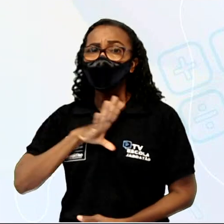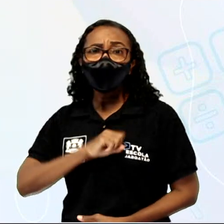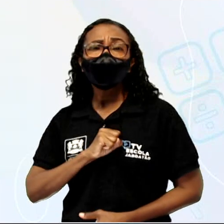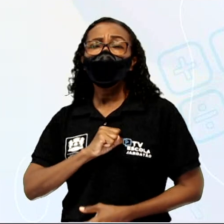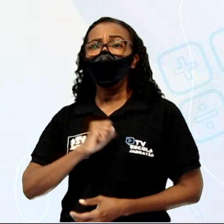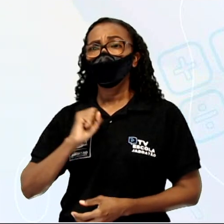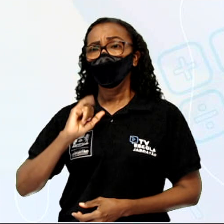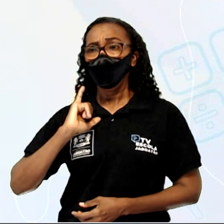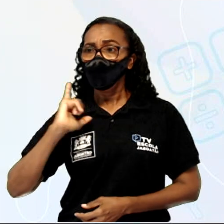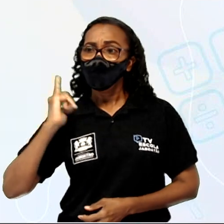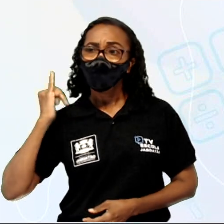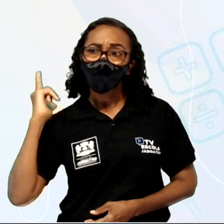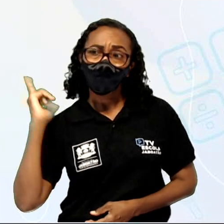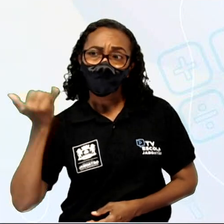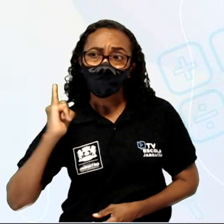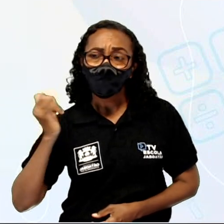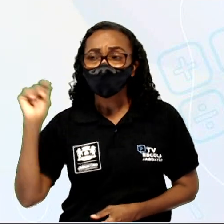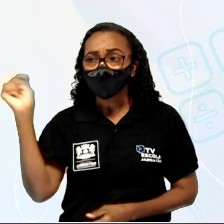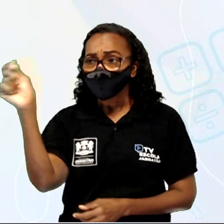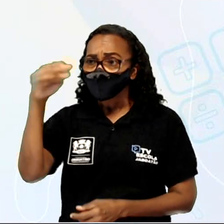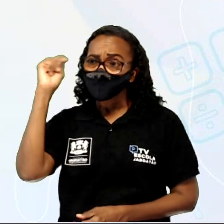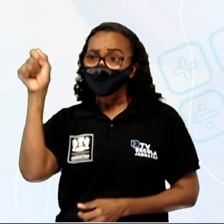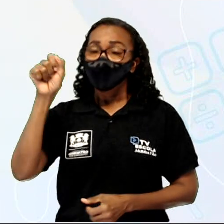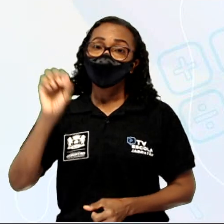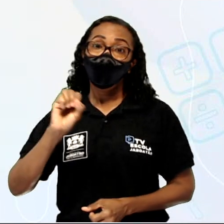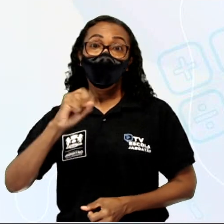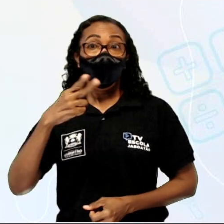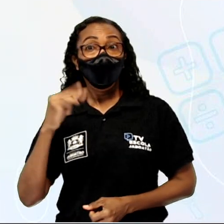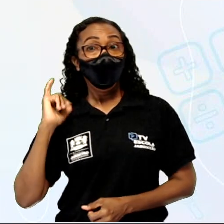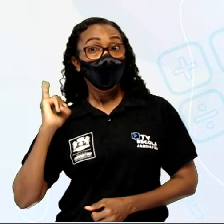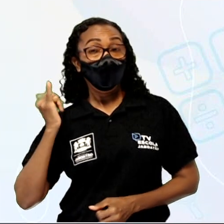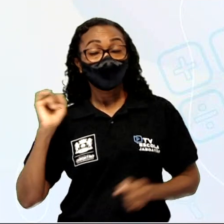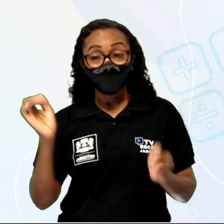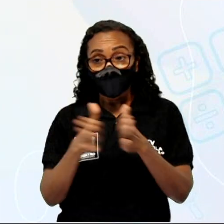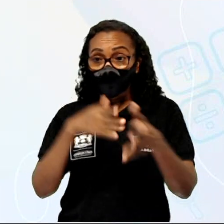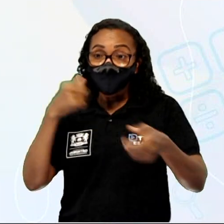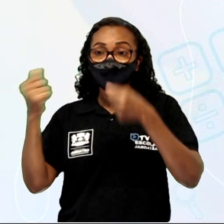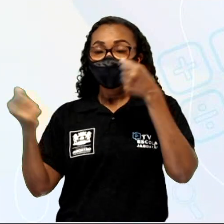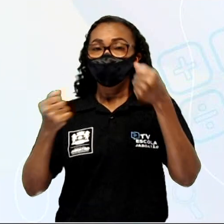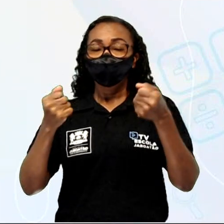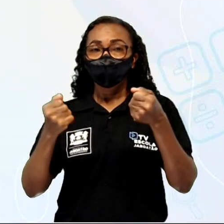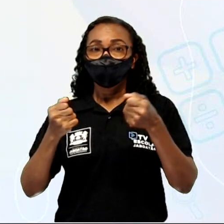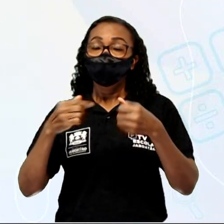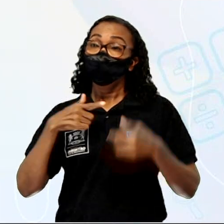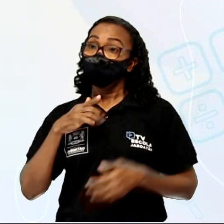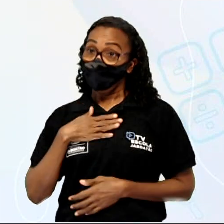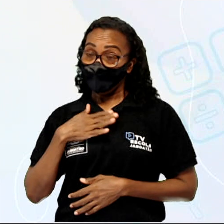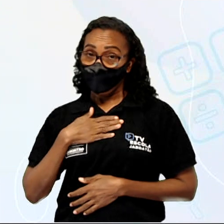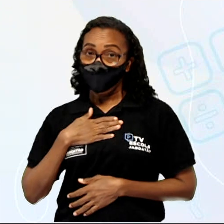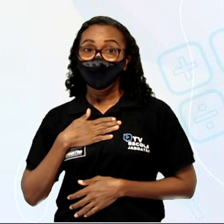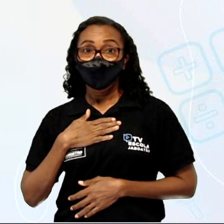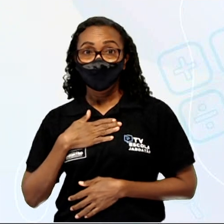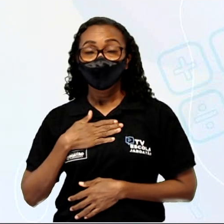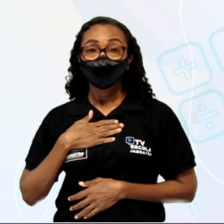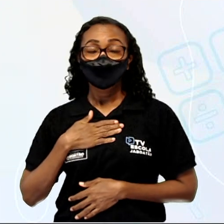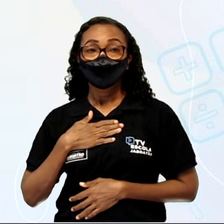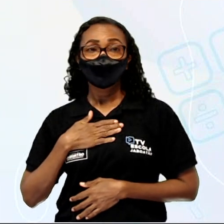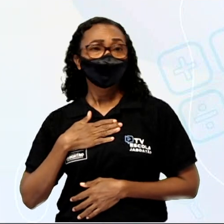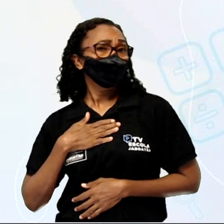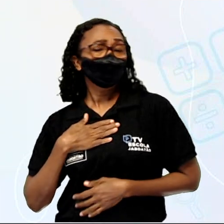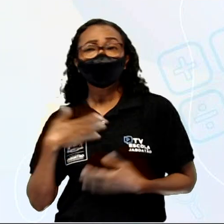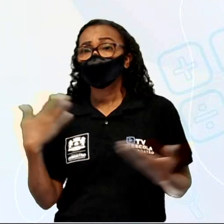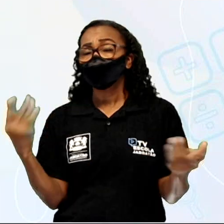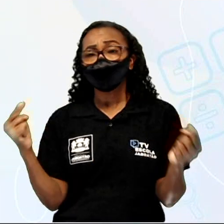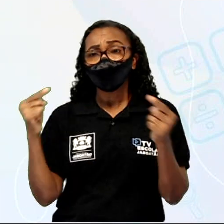conto de fadas ou um conto maravilhoso. No meu caso, não tem muito a ver